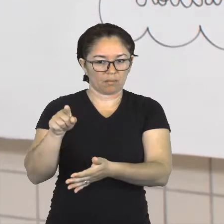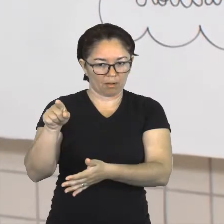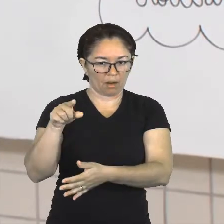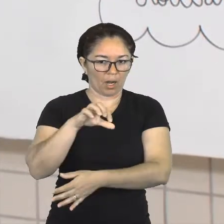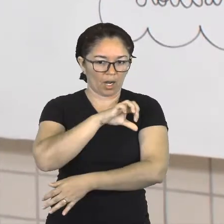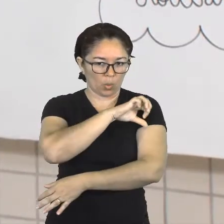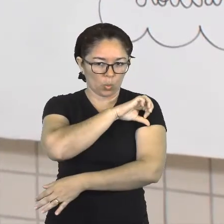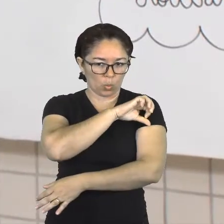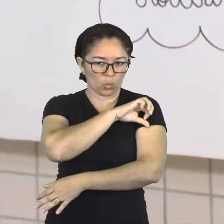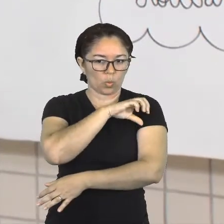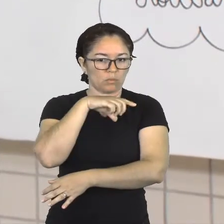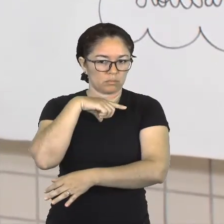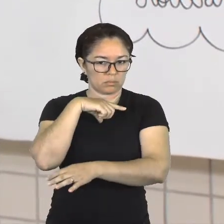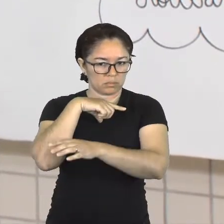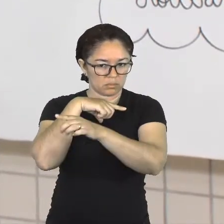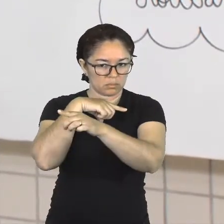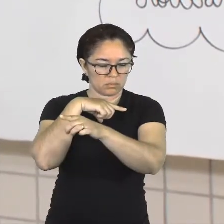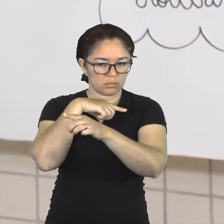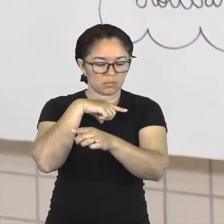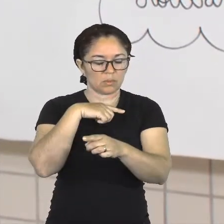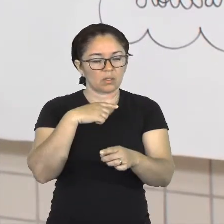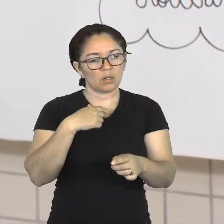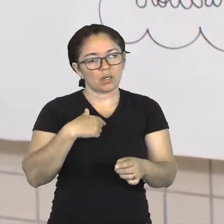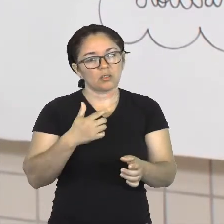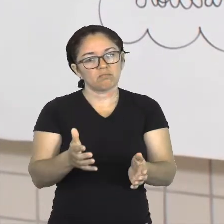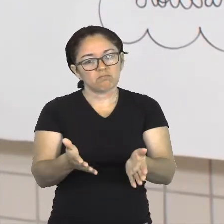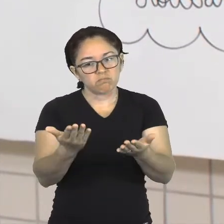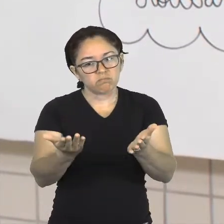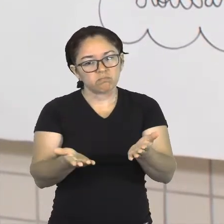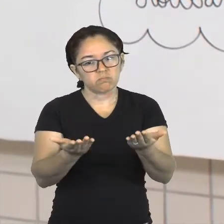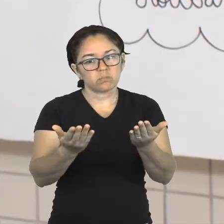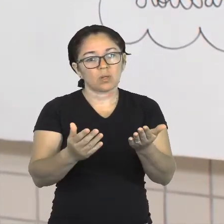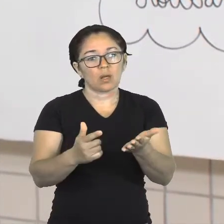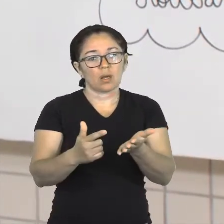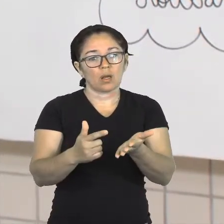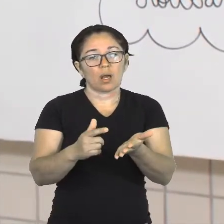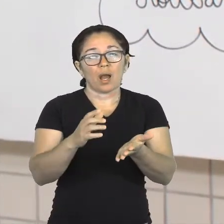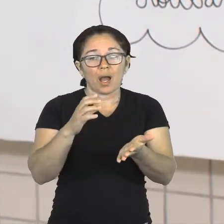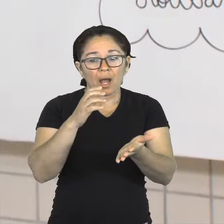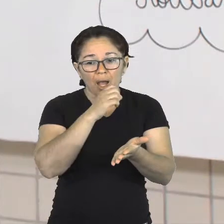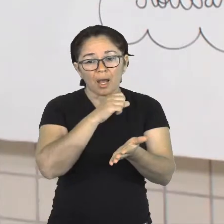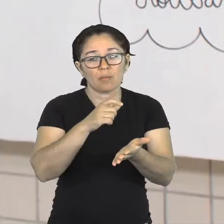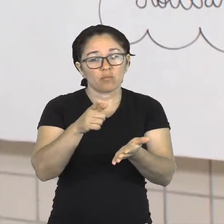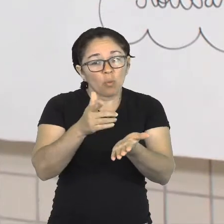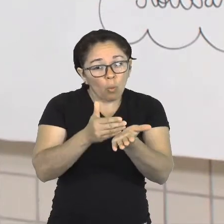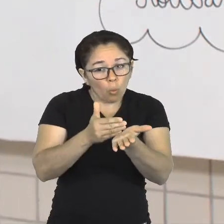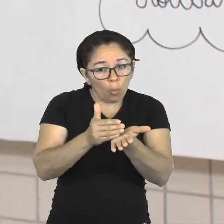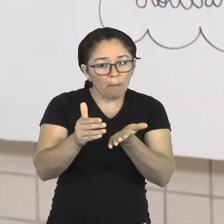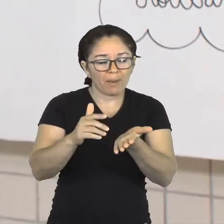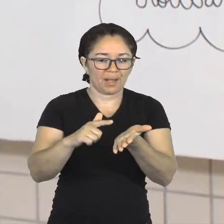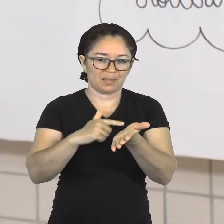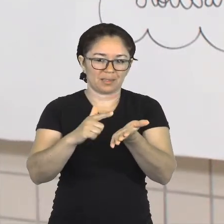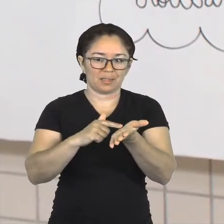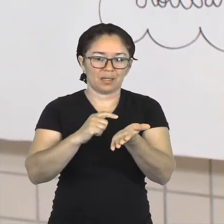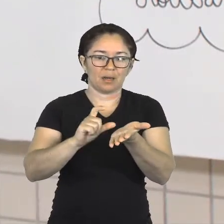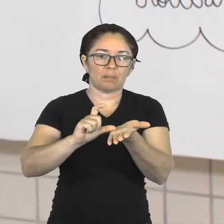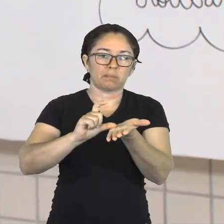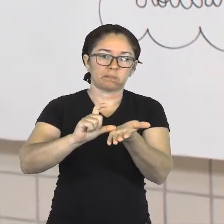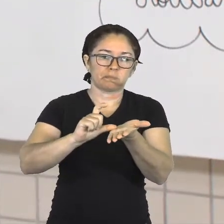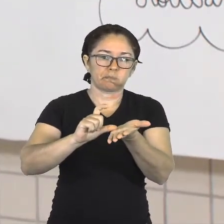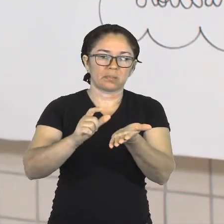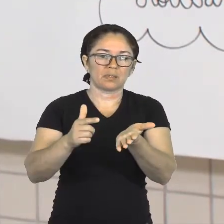recomendo que vocês iniciem logo a leitura porque é um livro um pouco extenso. Ele tem mais de 400 páginas,